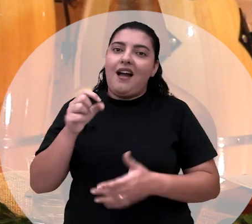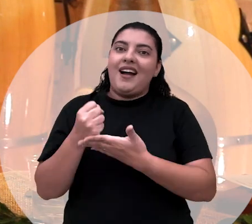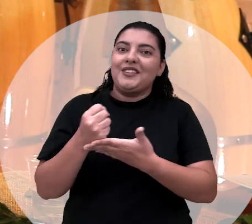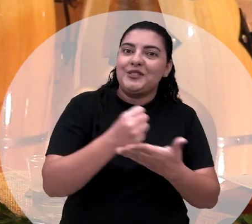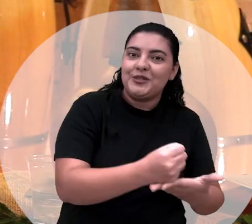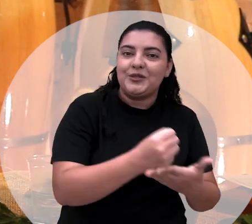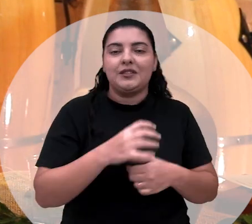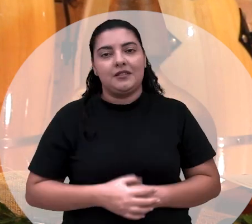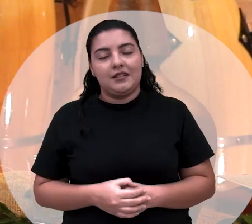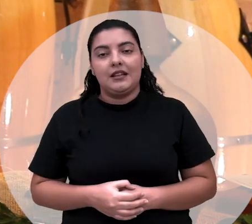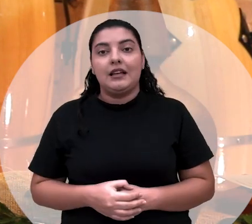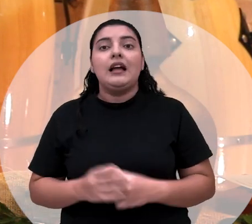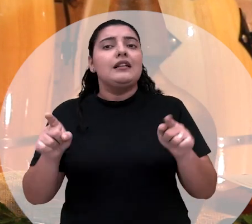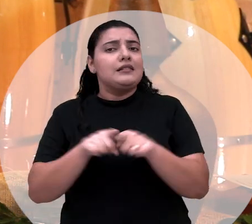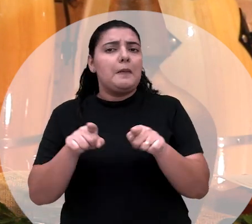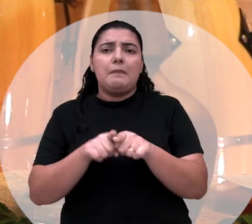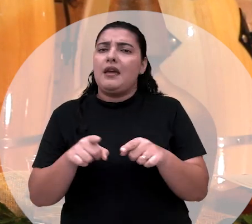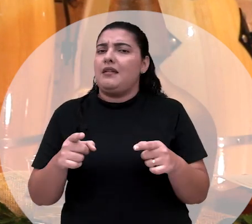Mas ela é muito mais do que isso.